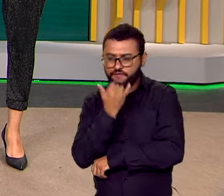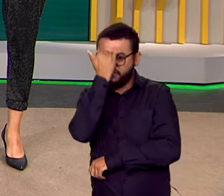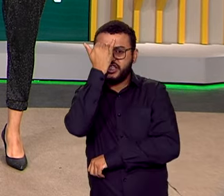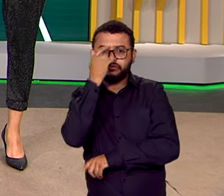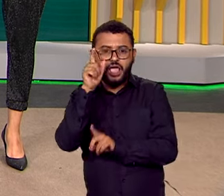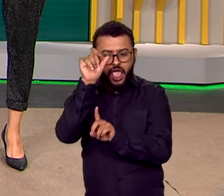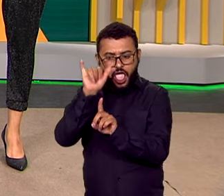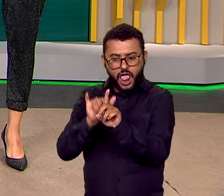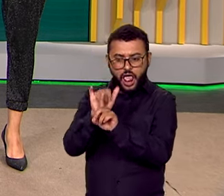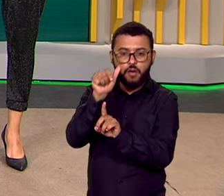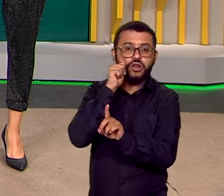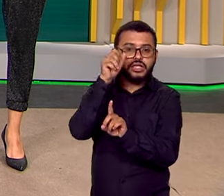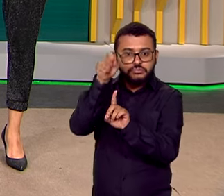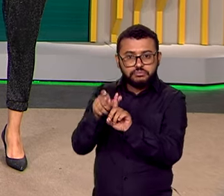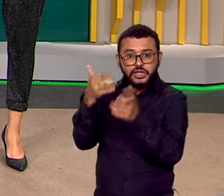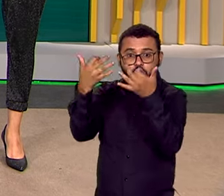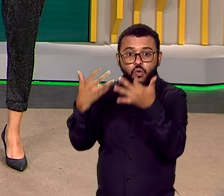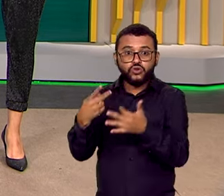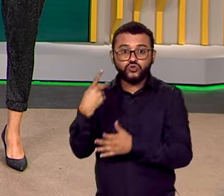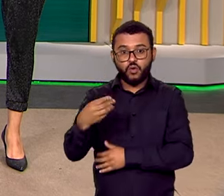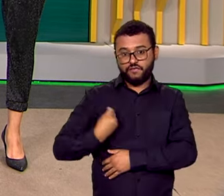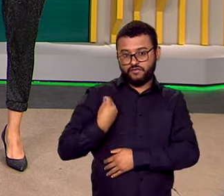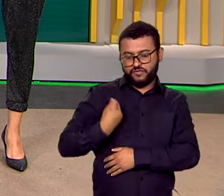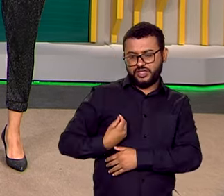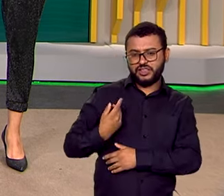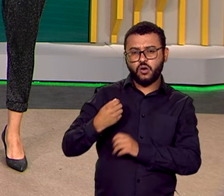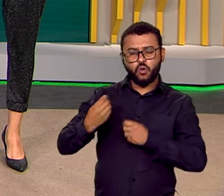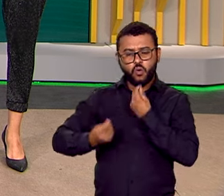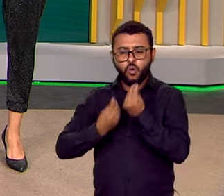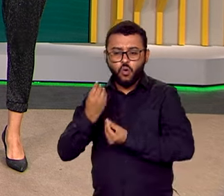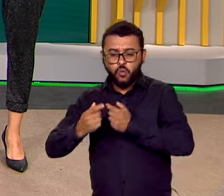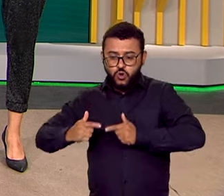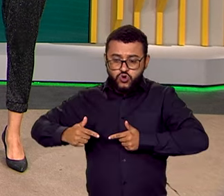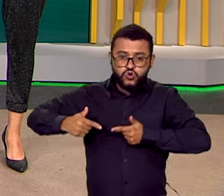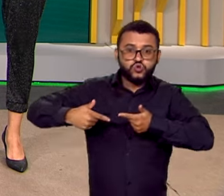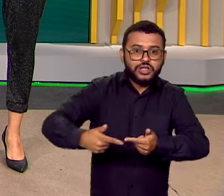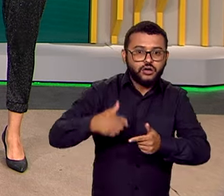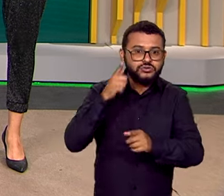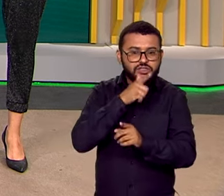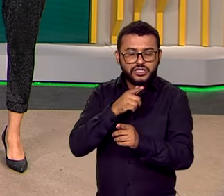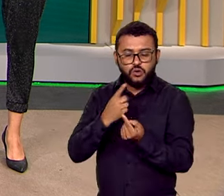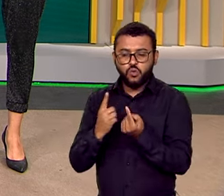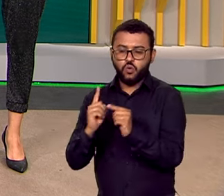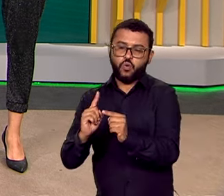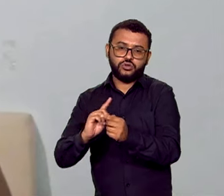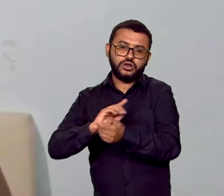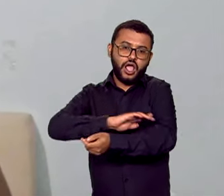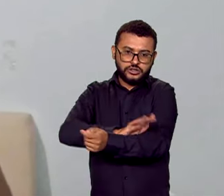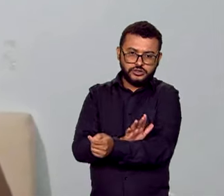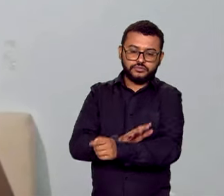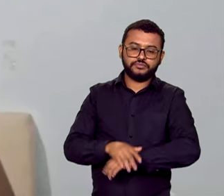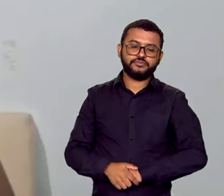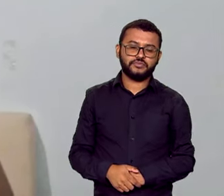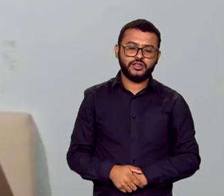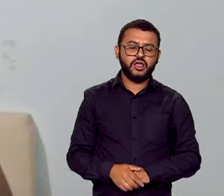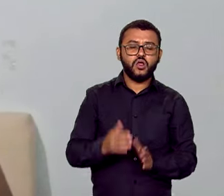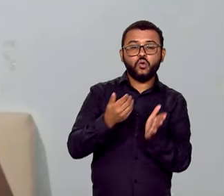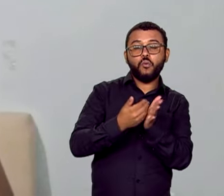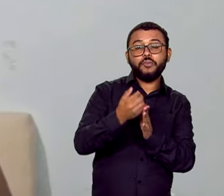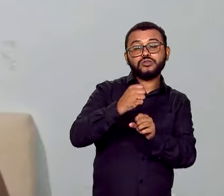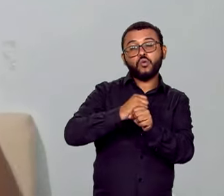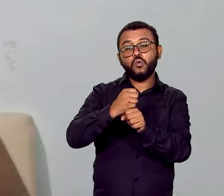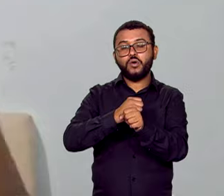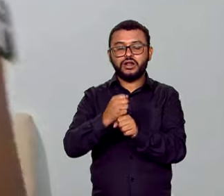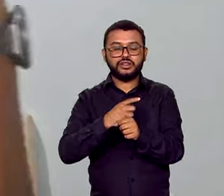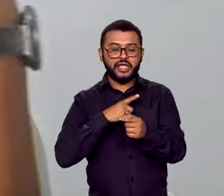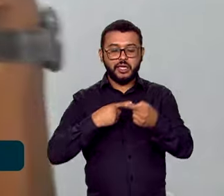Marla dos Santos, que nos contou o que aconteceu e a eterna luta contra esse mal. No começo do ano,